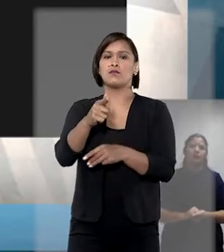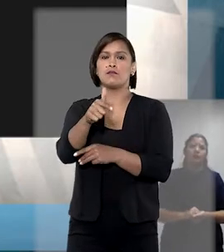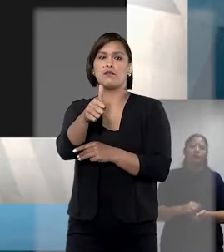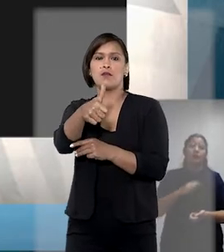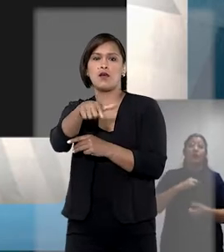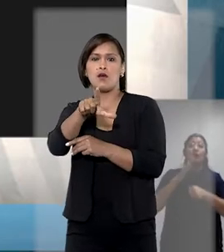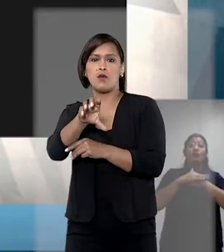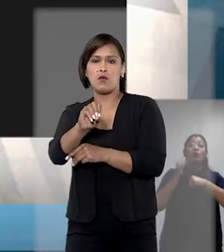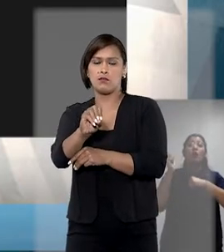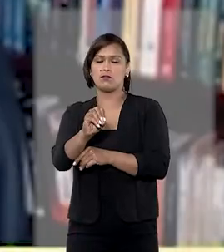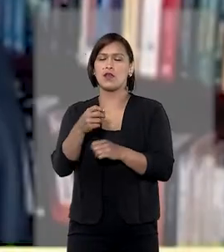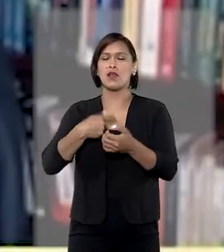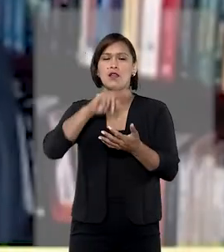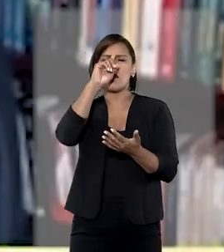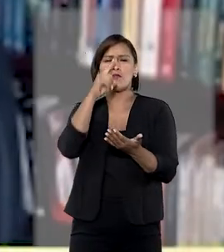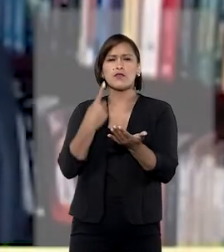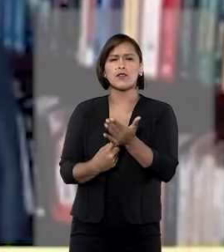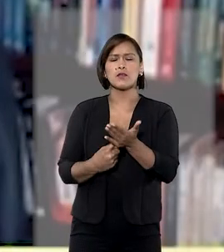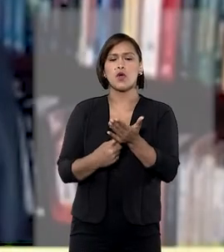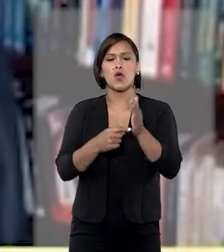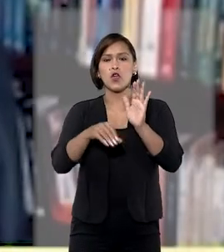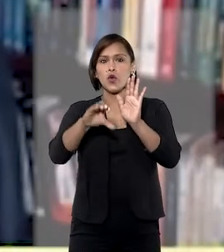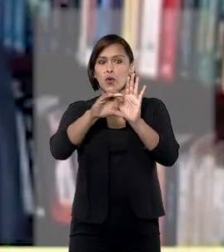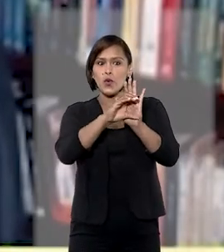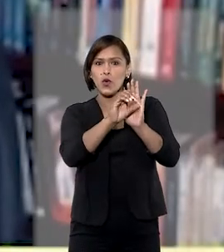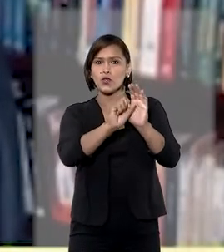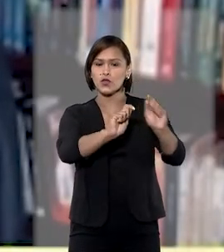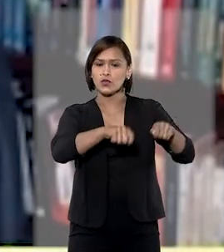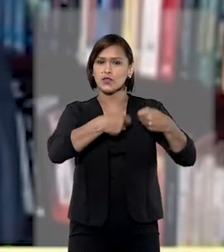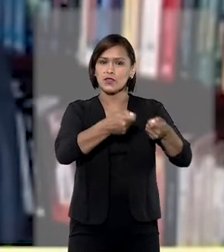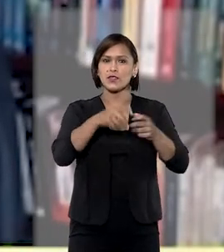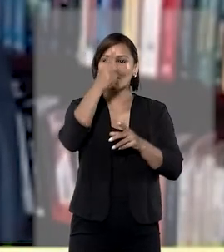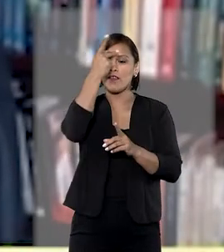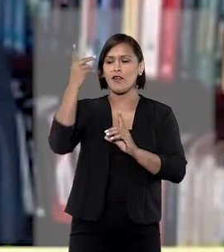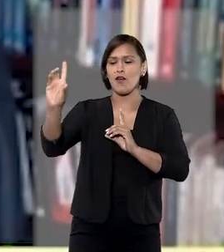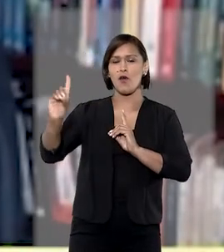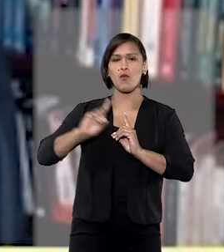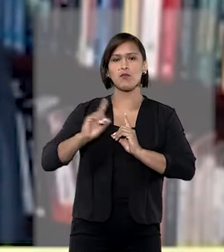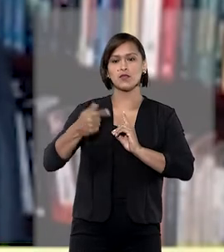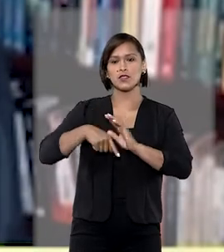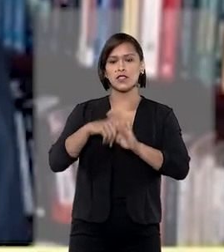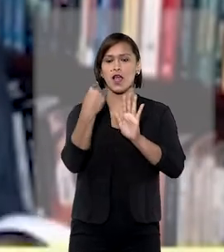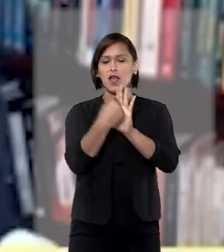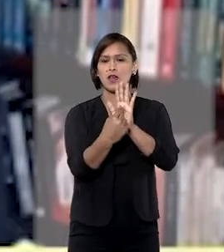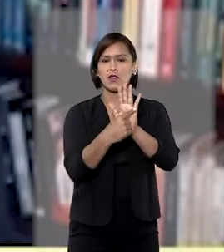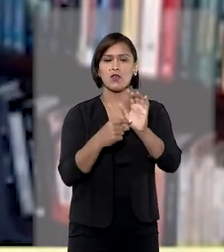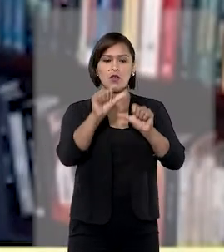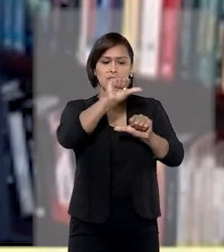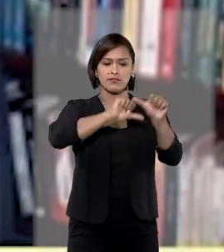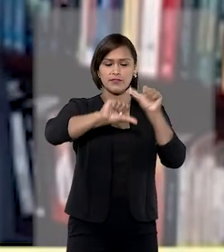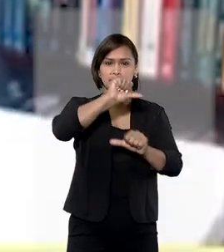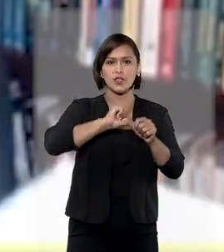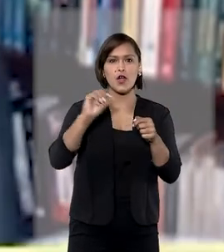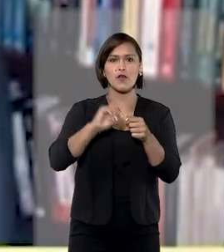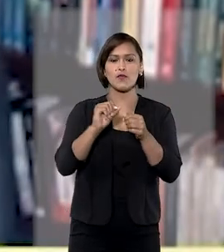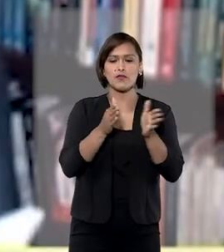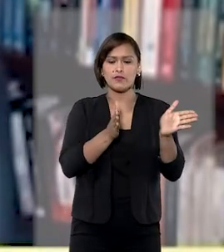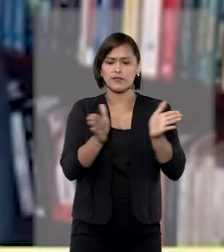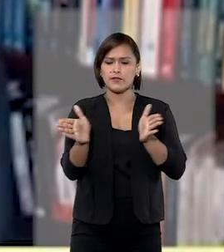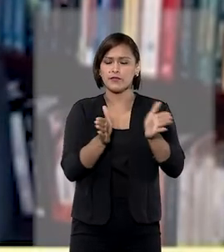de Tarso Sanseverino, afirmou que, conforme o Código de Defesa do Consumidor, são nulas as alterações feitas